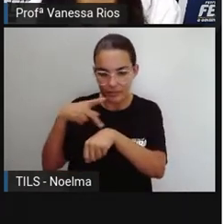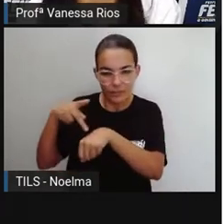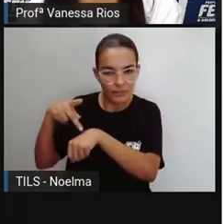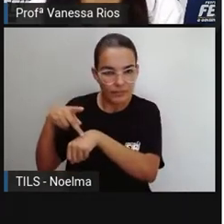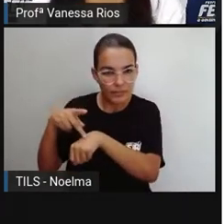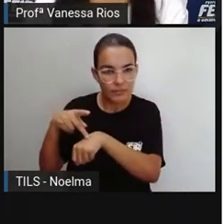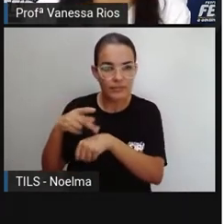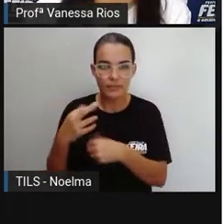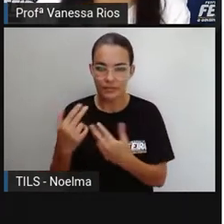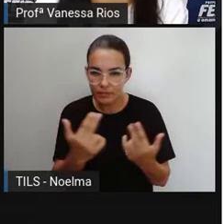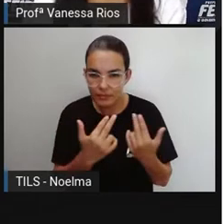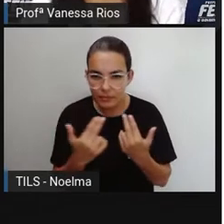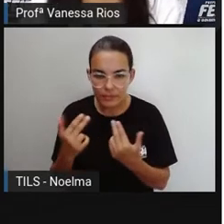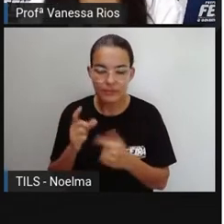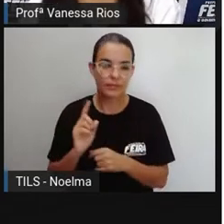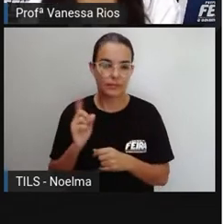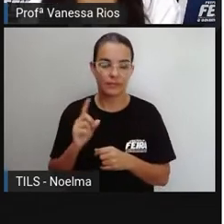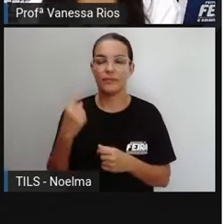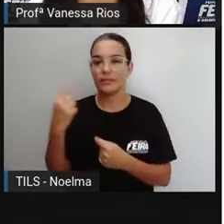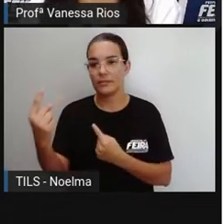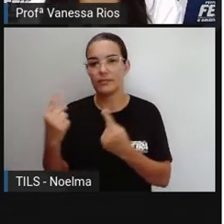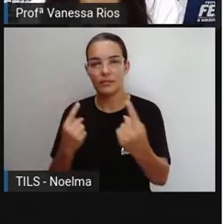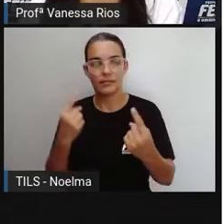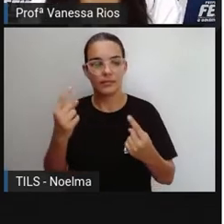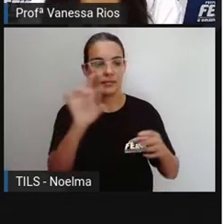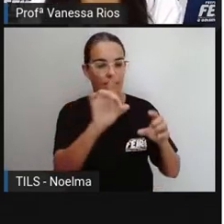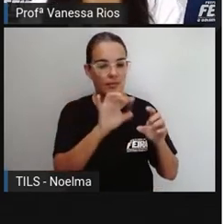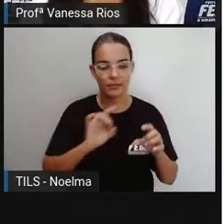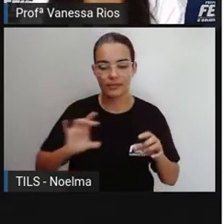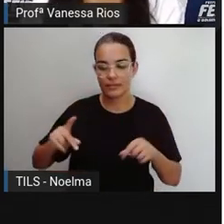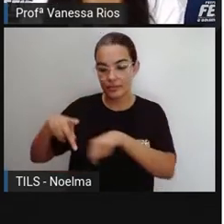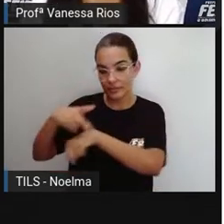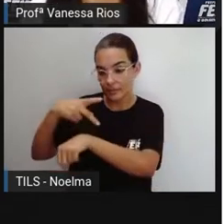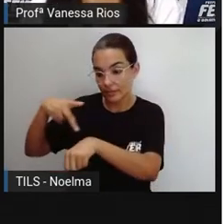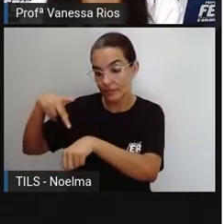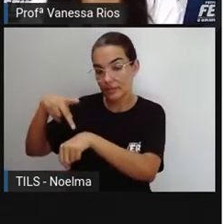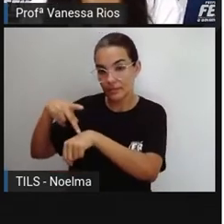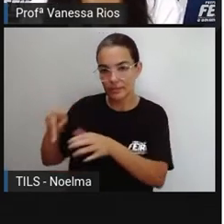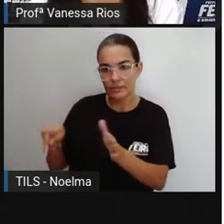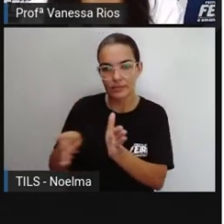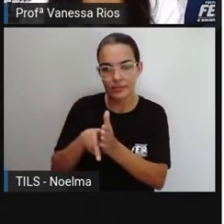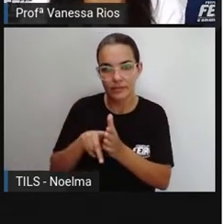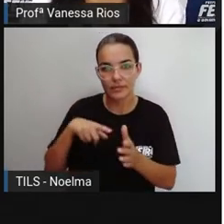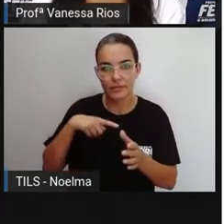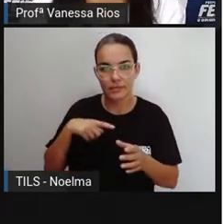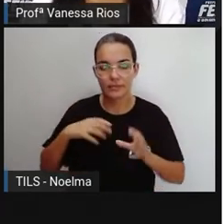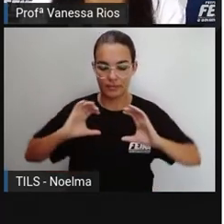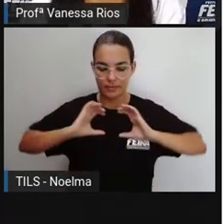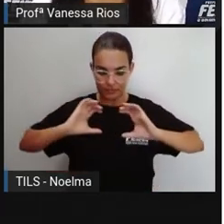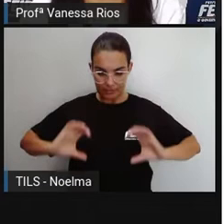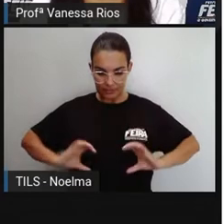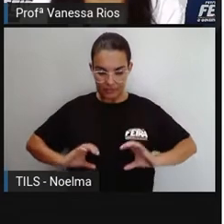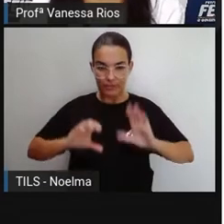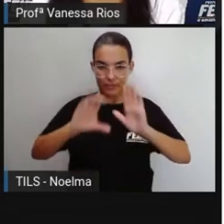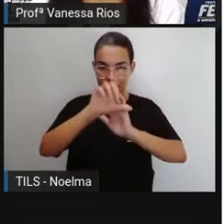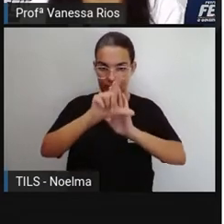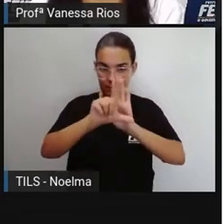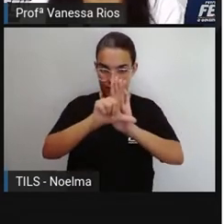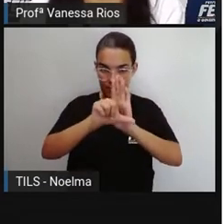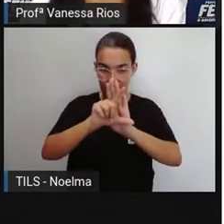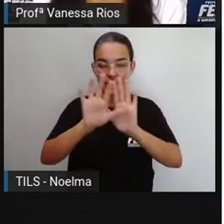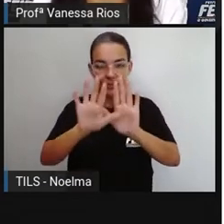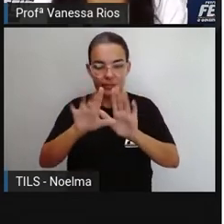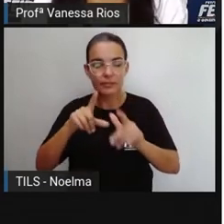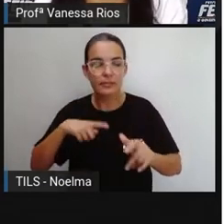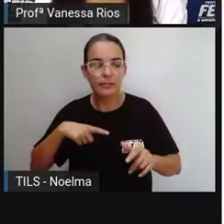define quais são os direitos e deveres que seus cidadãos devem praticar. Existem aí as